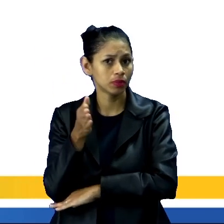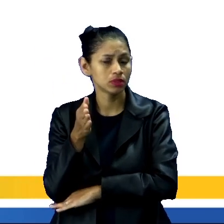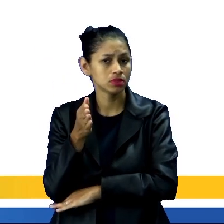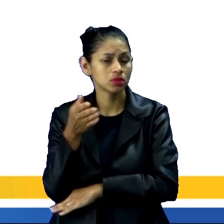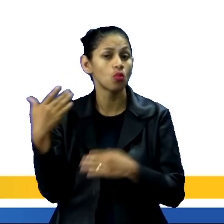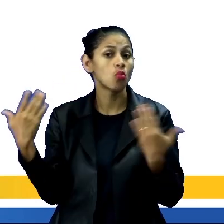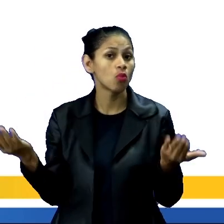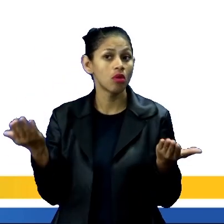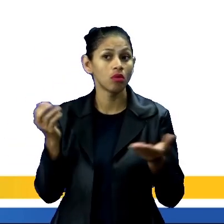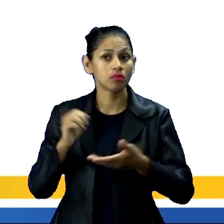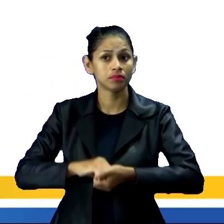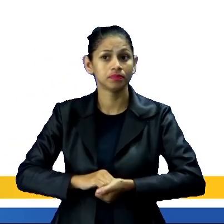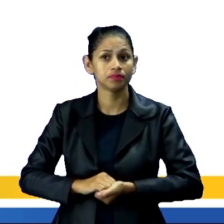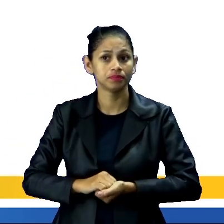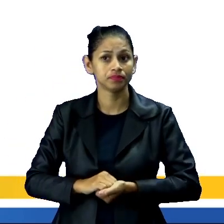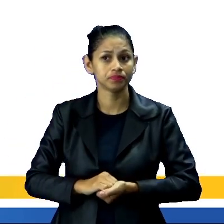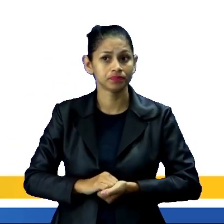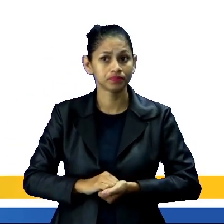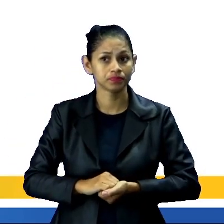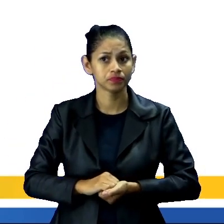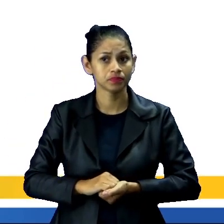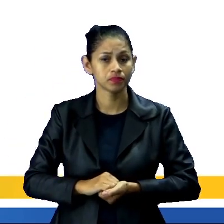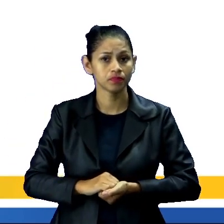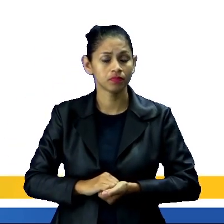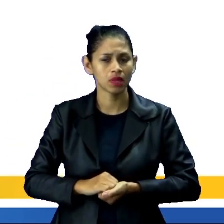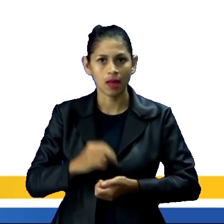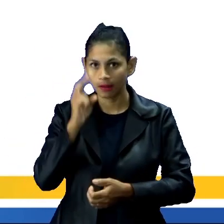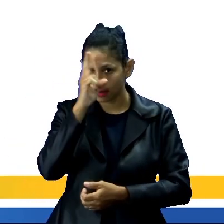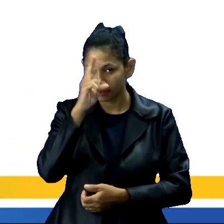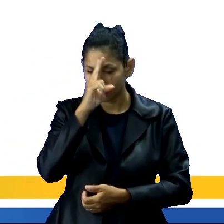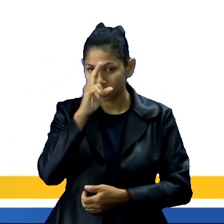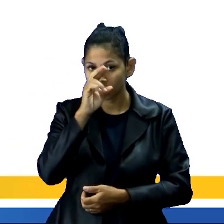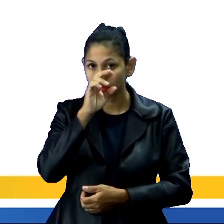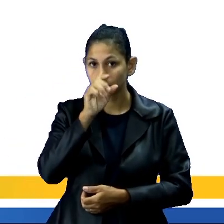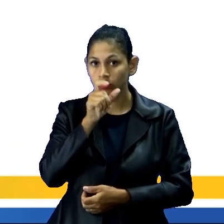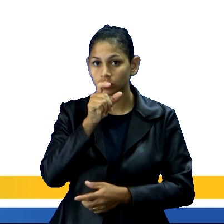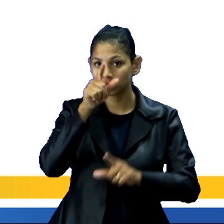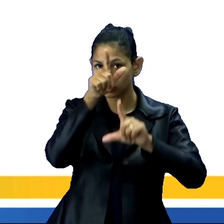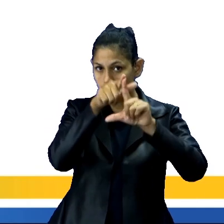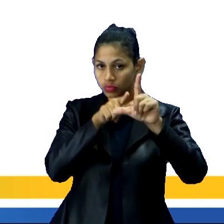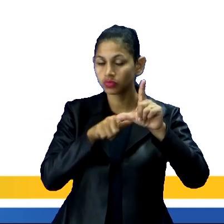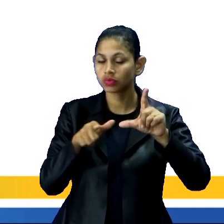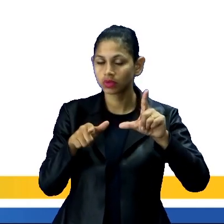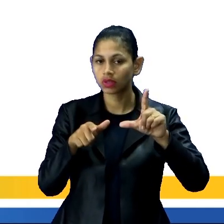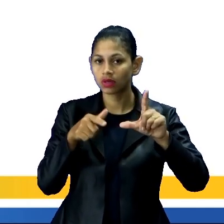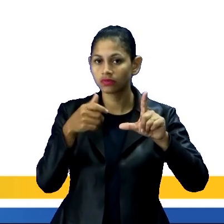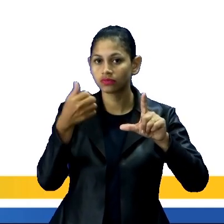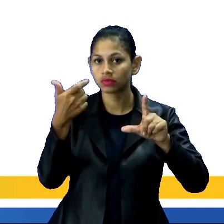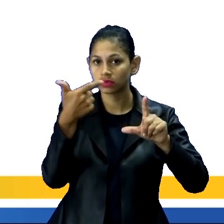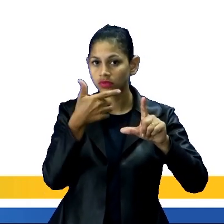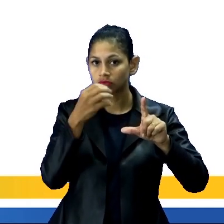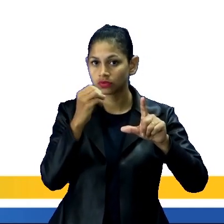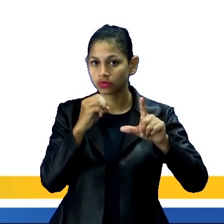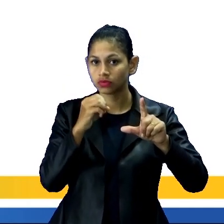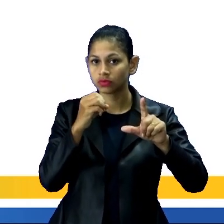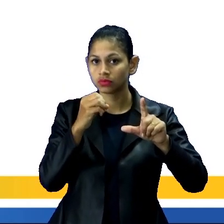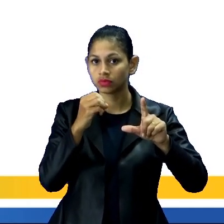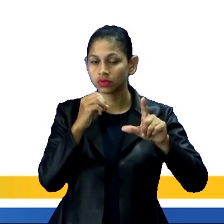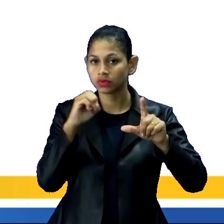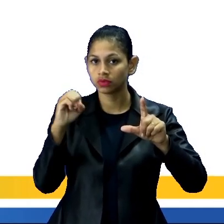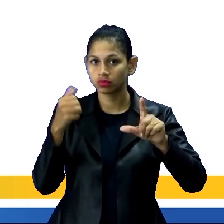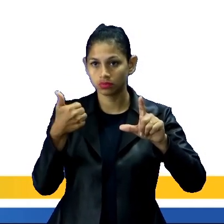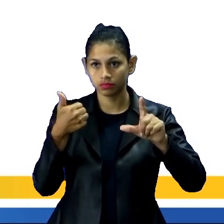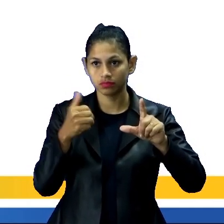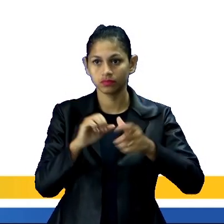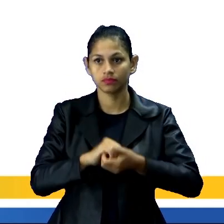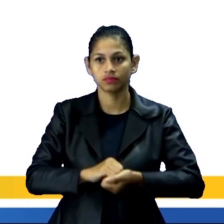acordo com essas informações. Lembrando que esse gráfico é de 2001, tá? Conforme a fonte de pesquisa aí. Então,